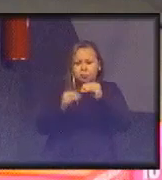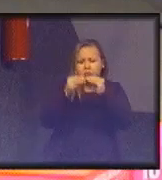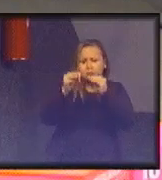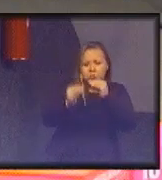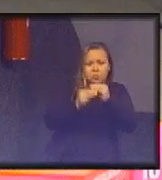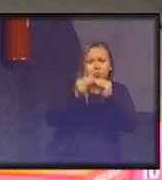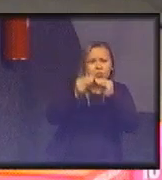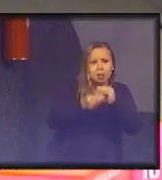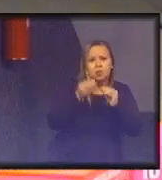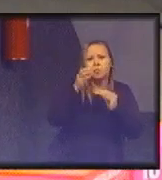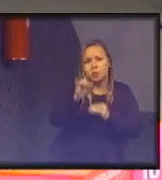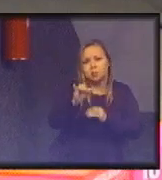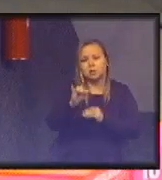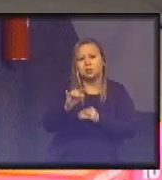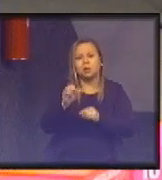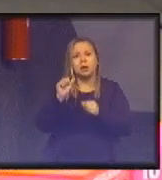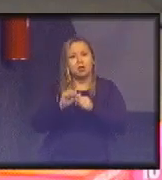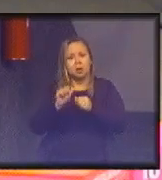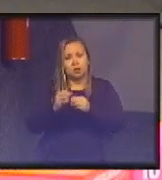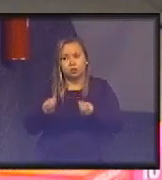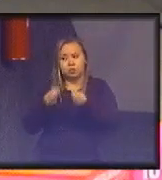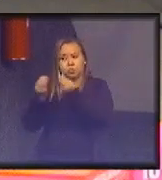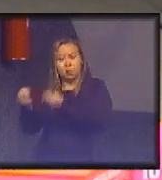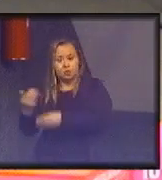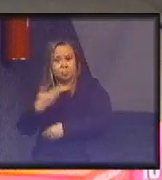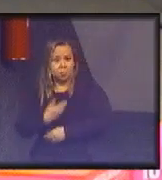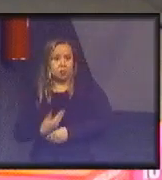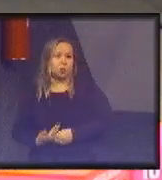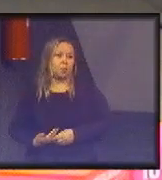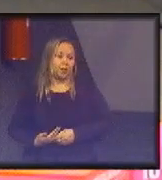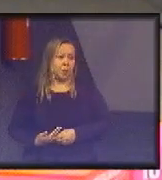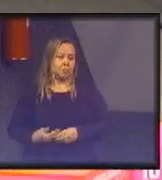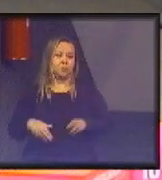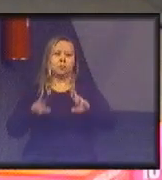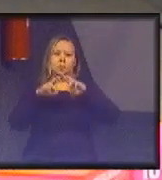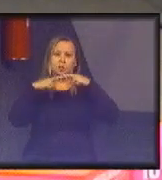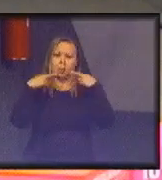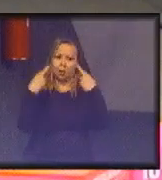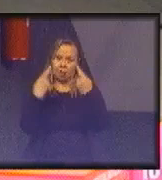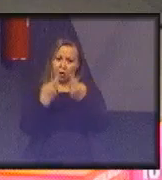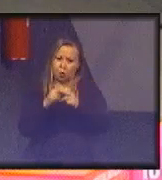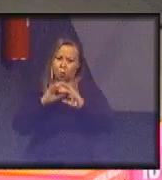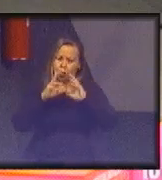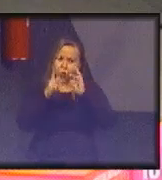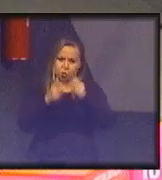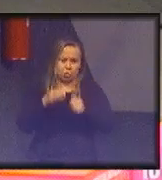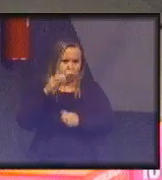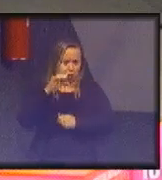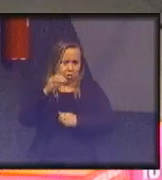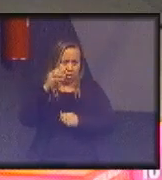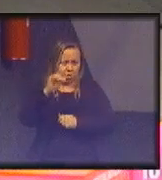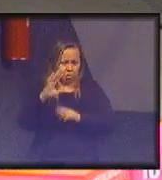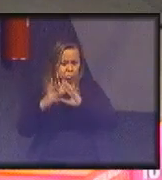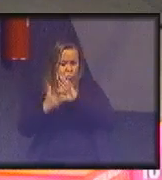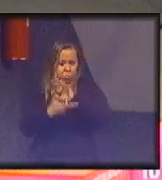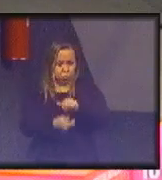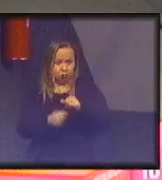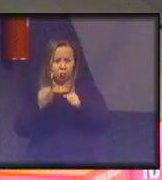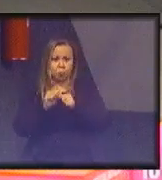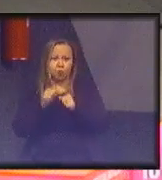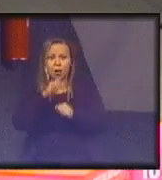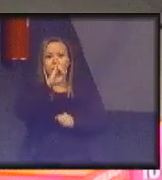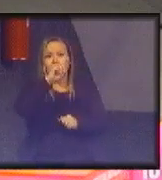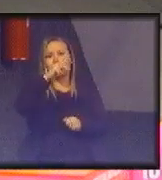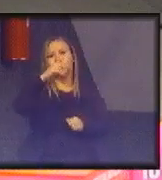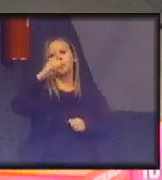e submete aos governos. Quer dizer, então, reúne todos os cientistas do mundo e faz o IPCC